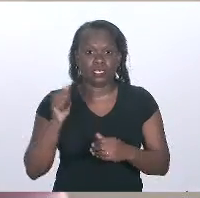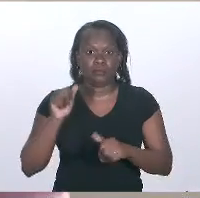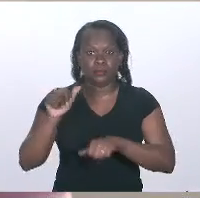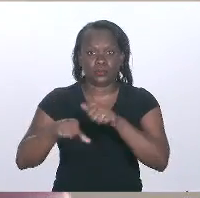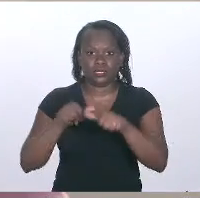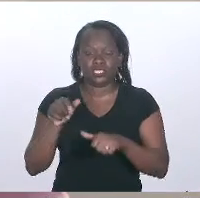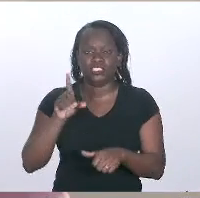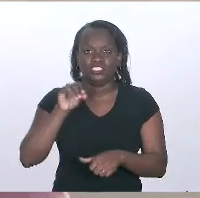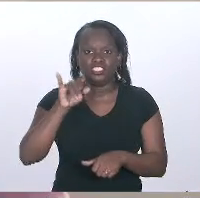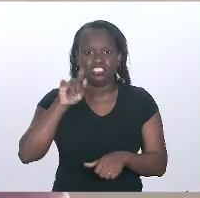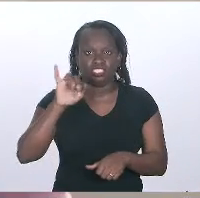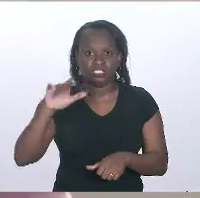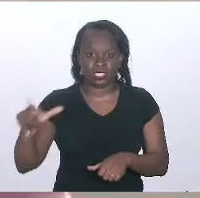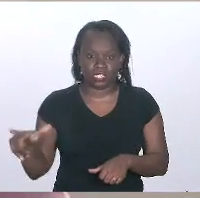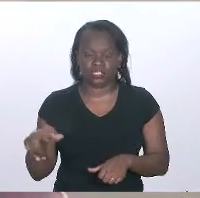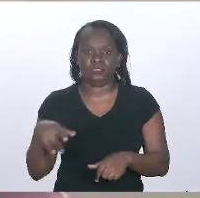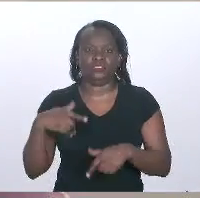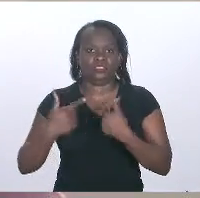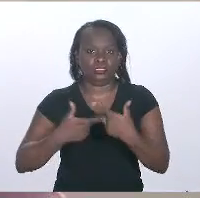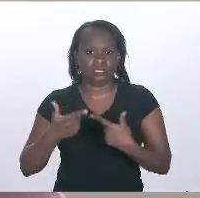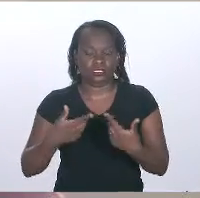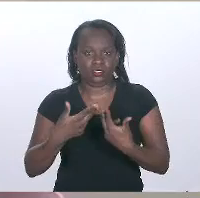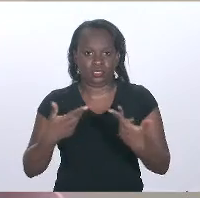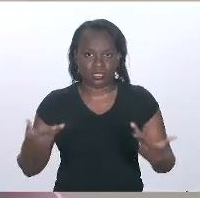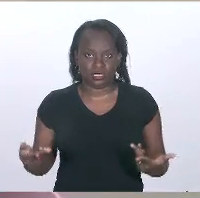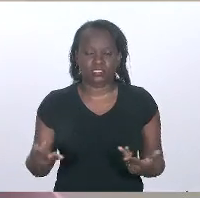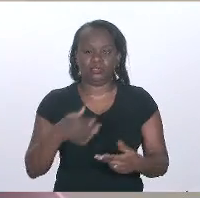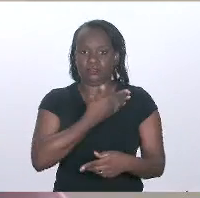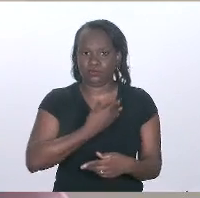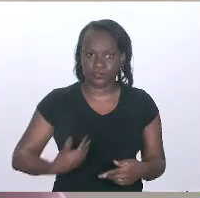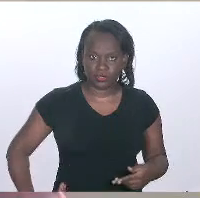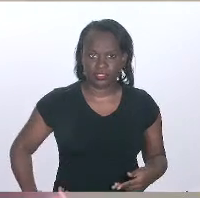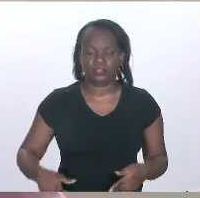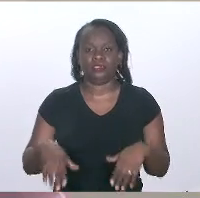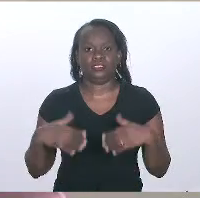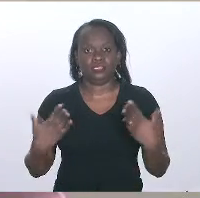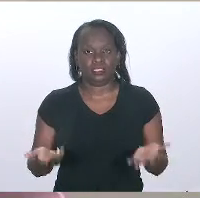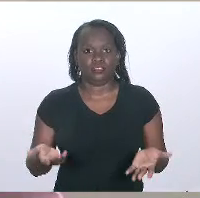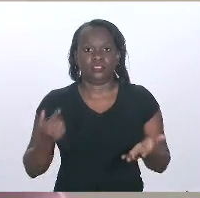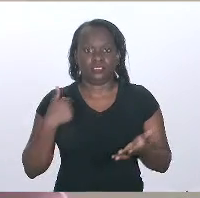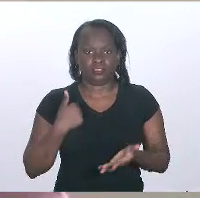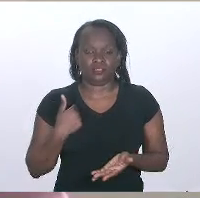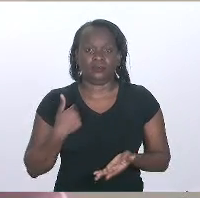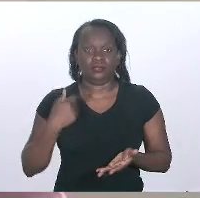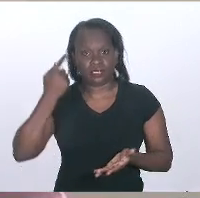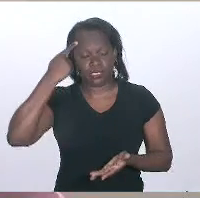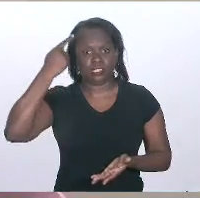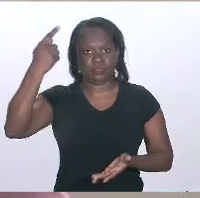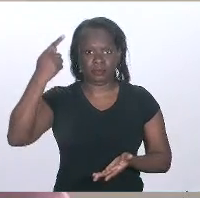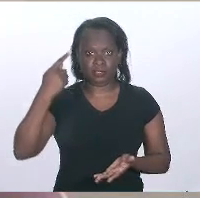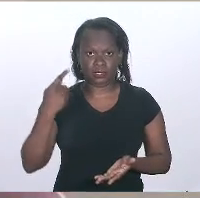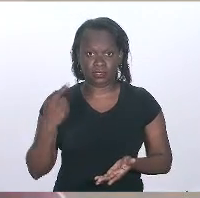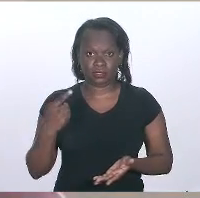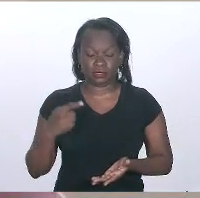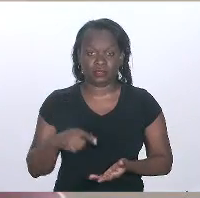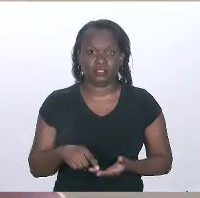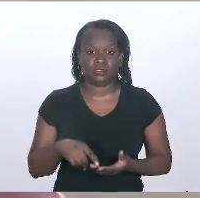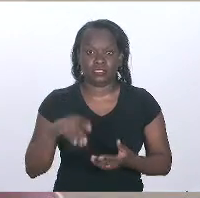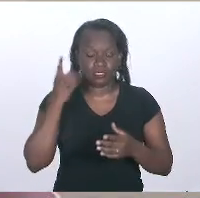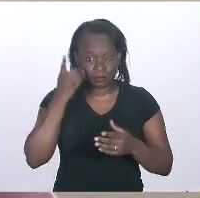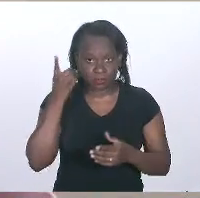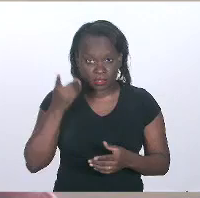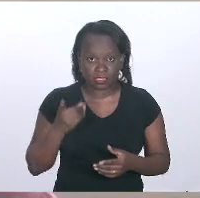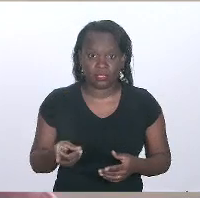digital dos serviços públicos e das outras providências. E eu lembrei, relembrei aos